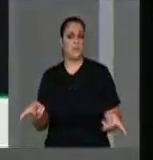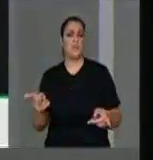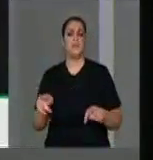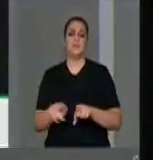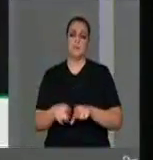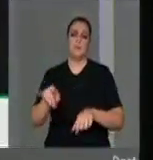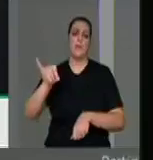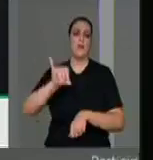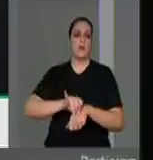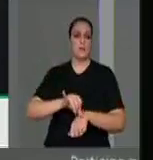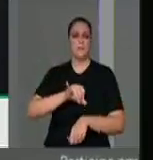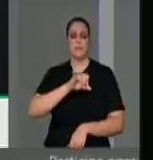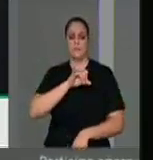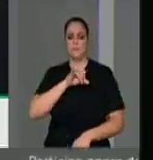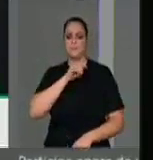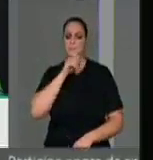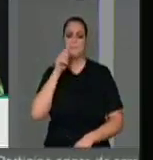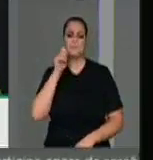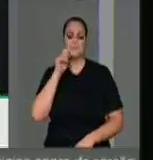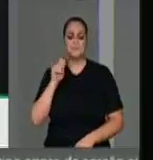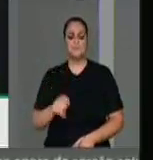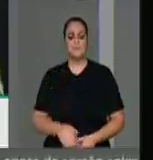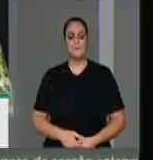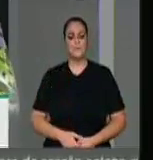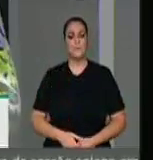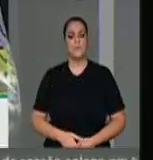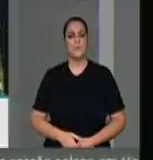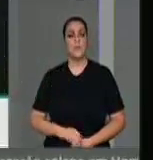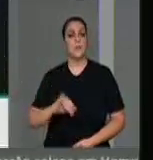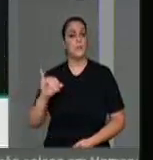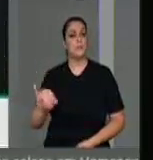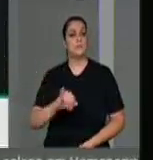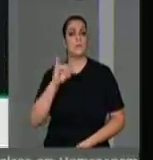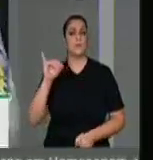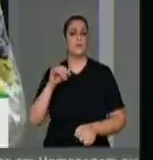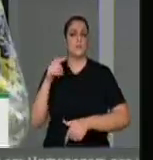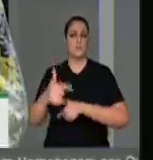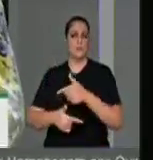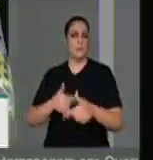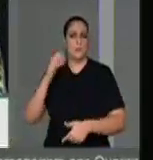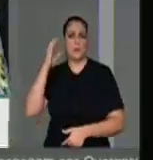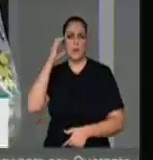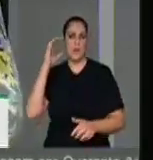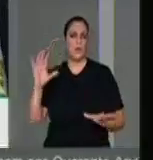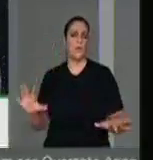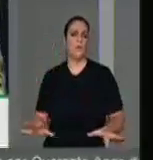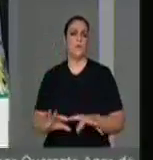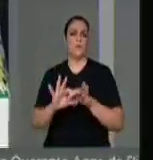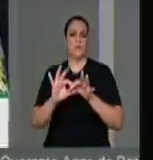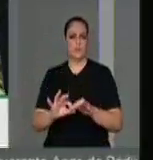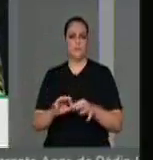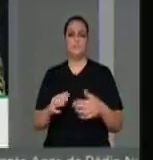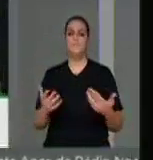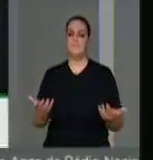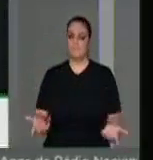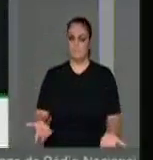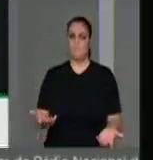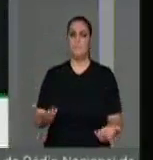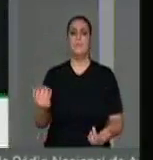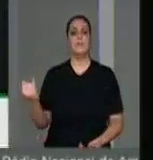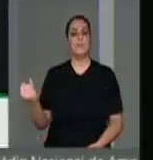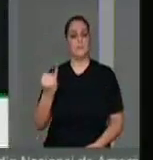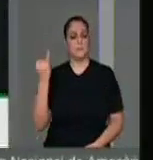Macapá. Essa função agregadora da Rádio Nacional é muito maior. Temos um registro